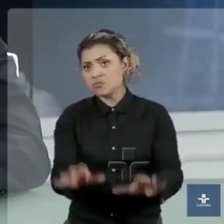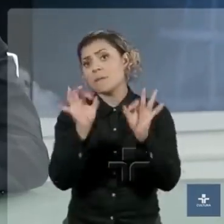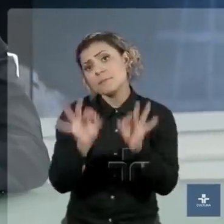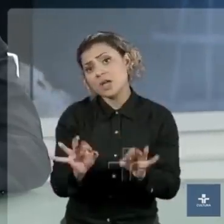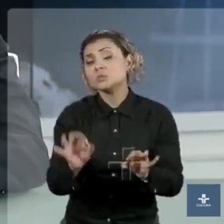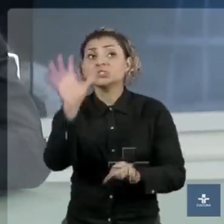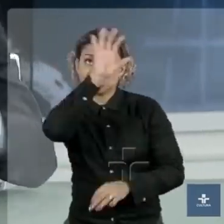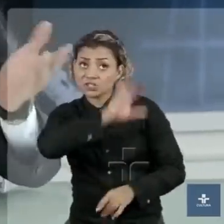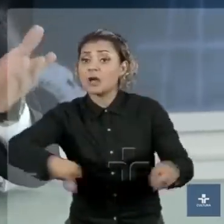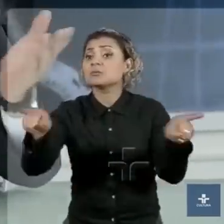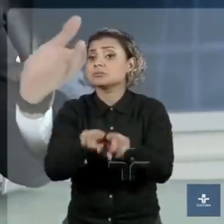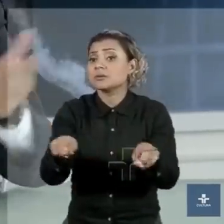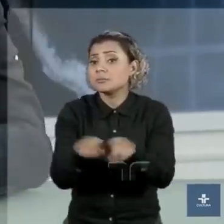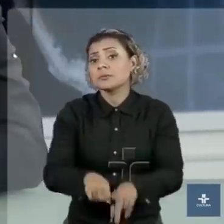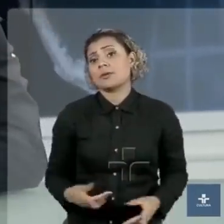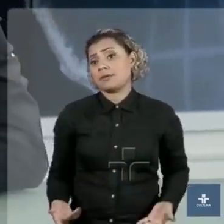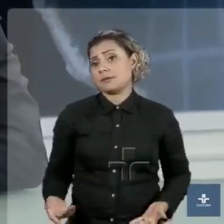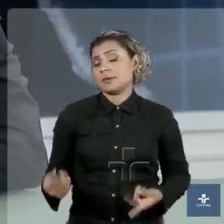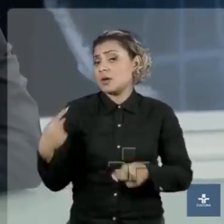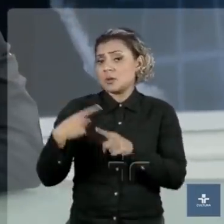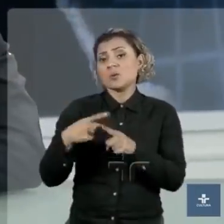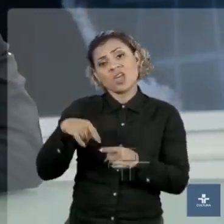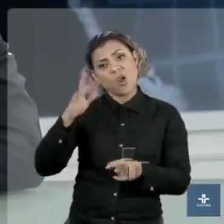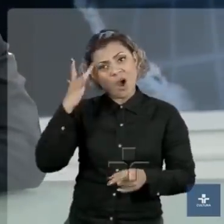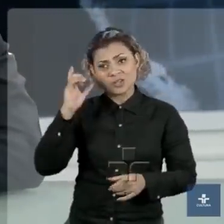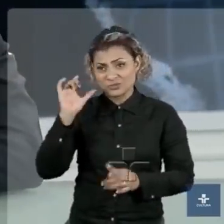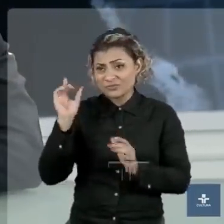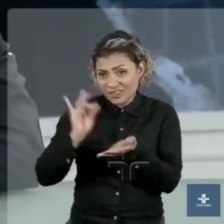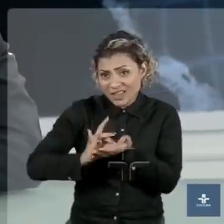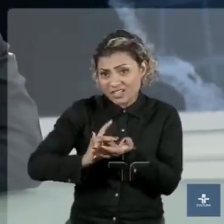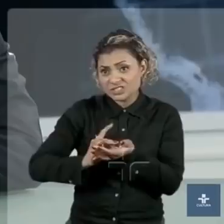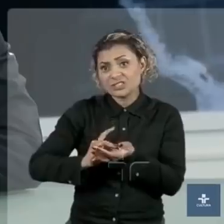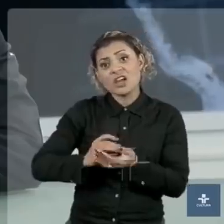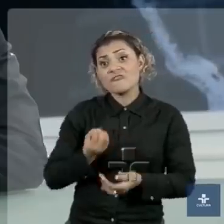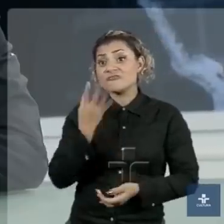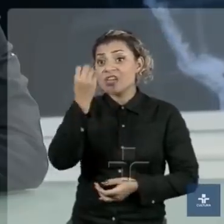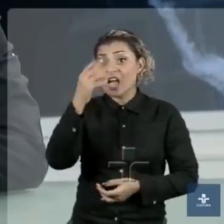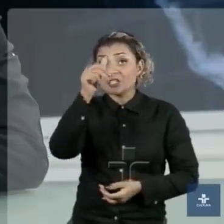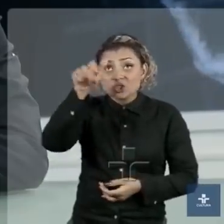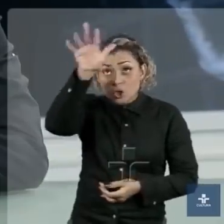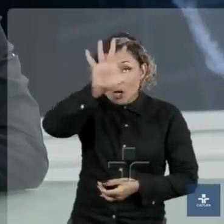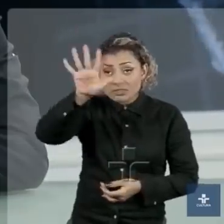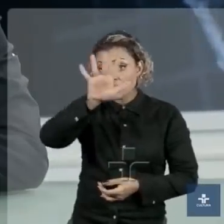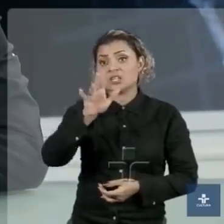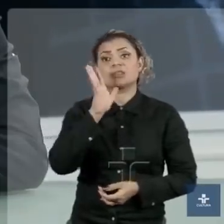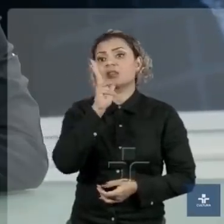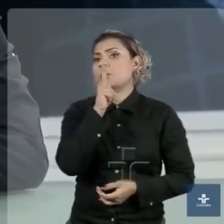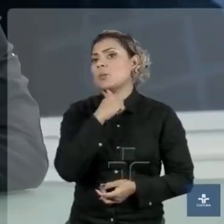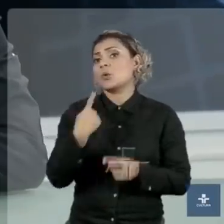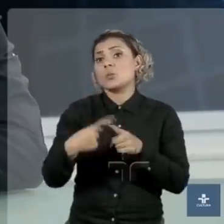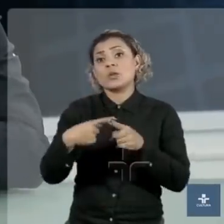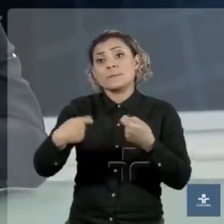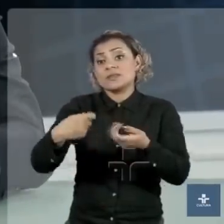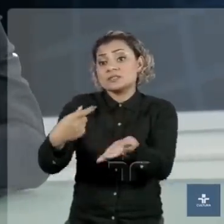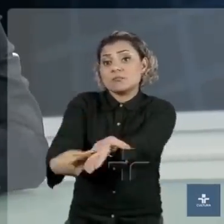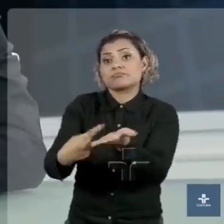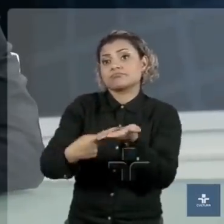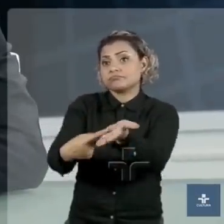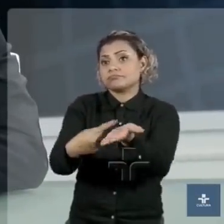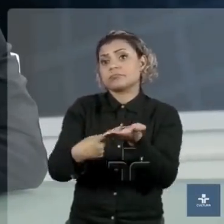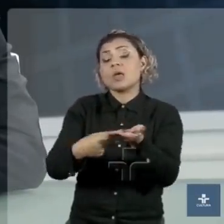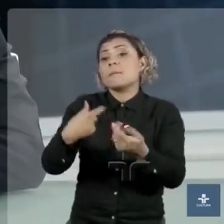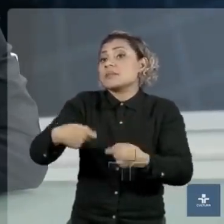estados também. E acho que até demorou muito essa viagem do presidente Jair Bolsonaro ao Nordeste para dialogar com os governadores, para